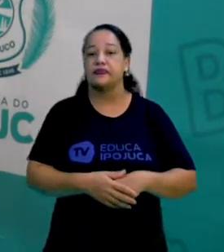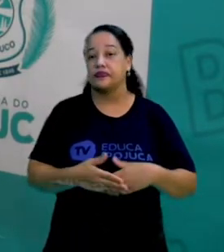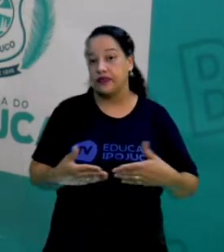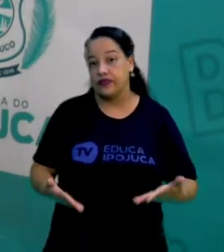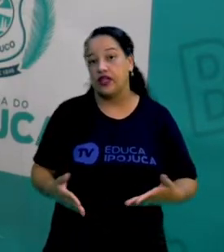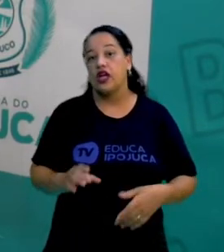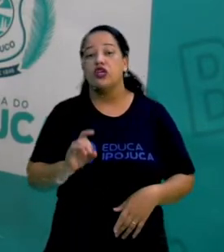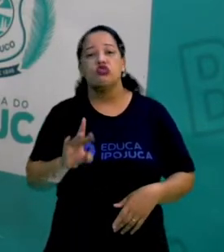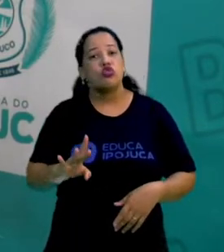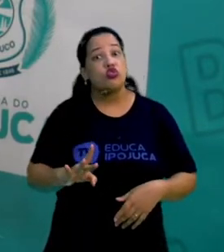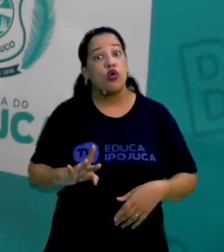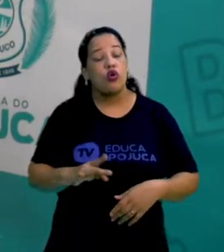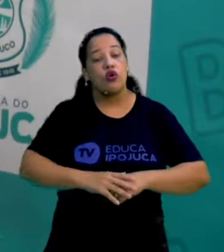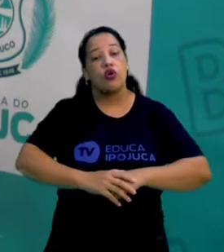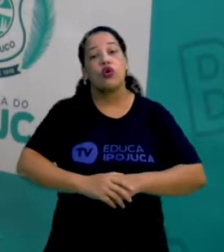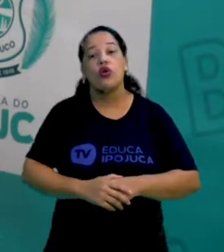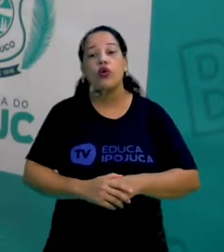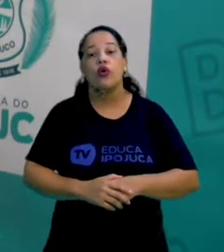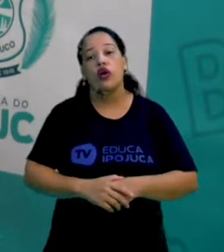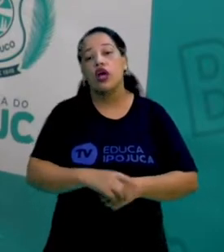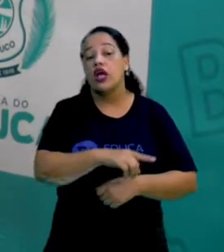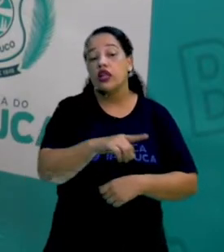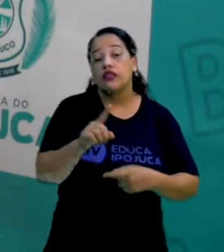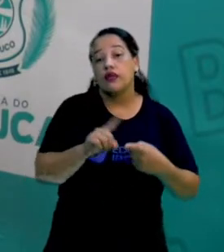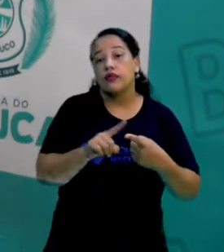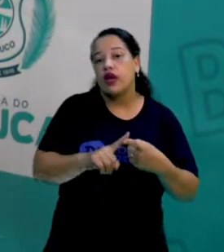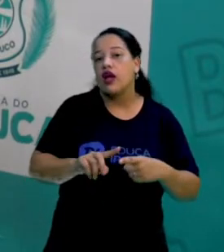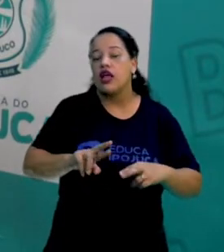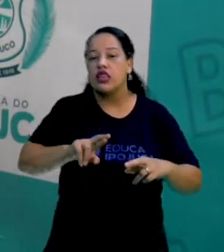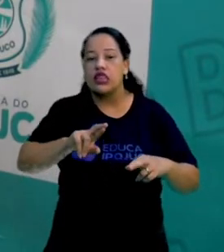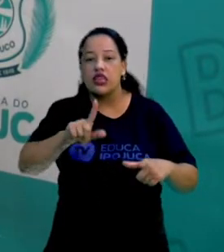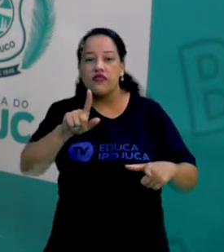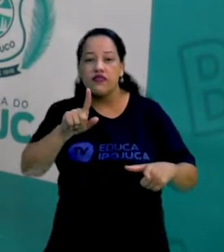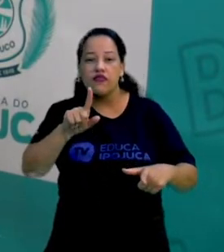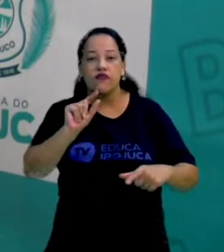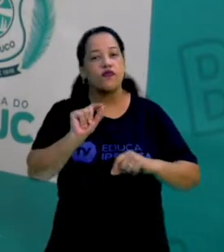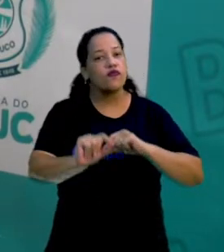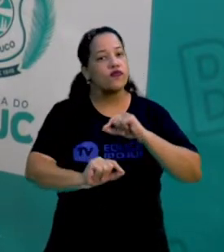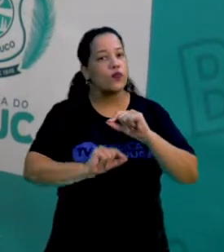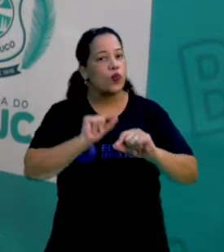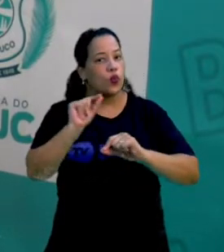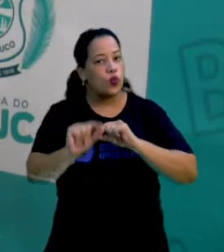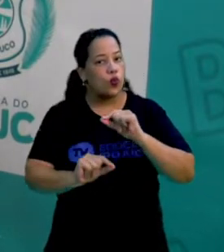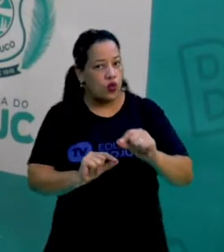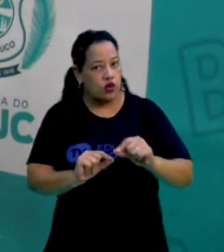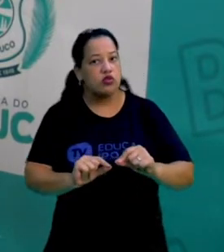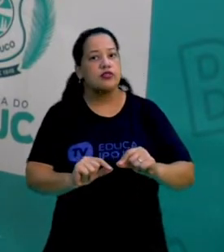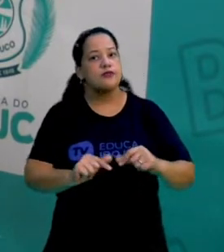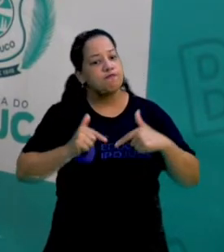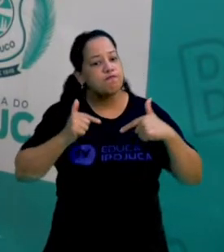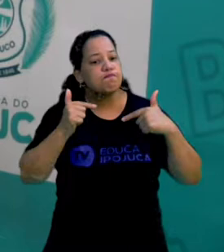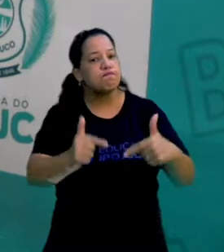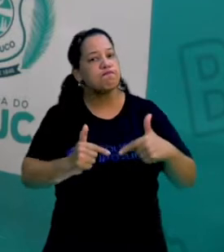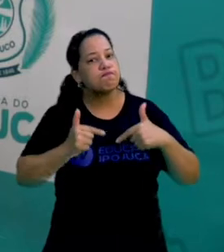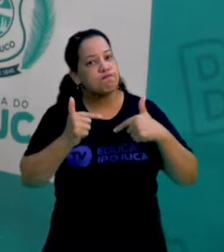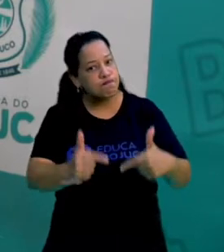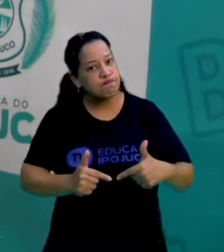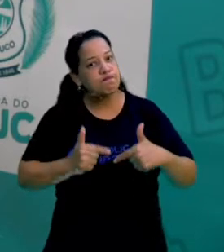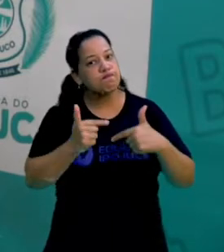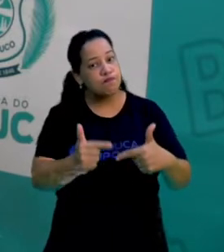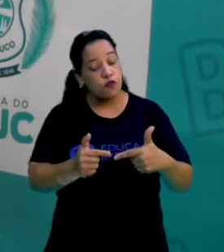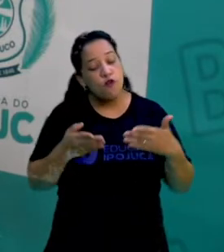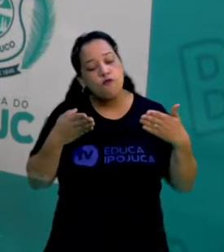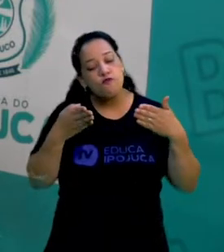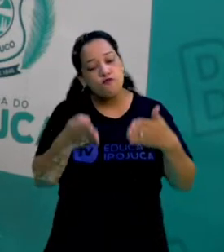com uma questão diferenciada de dedicação, de aprendizagem